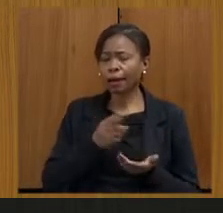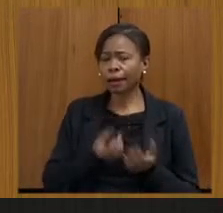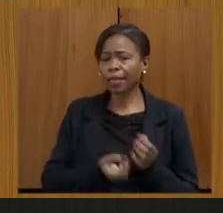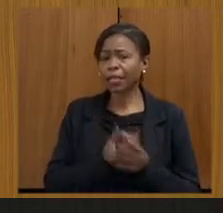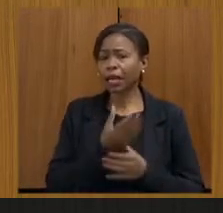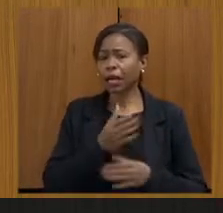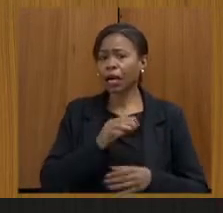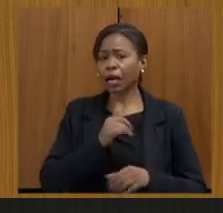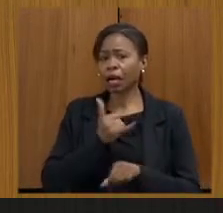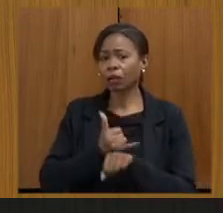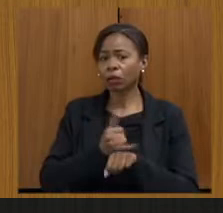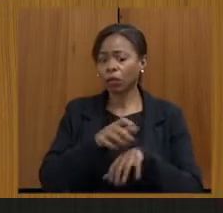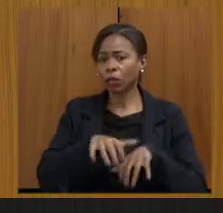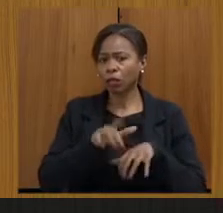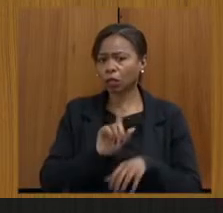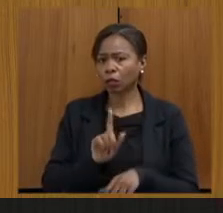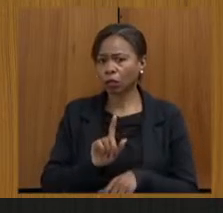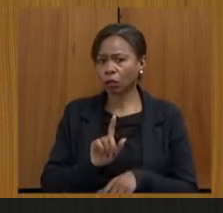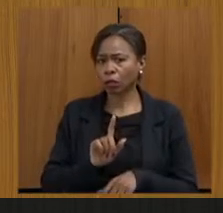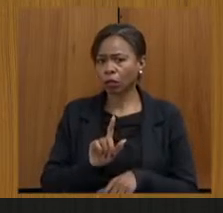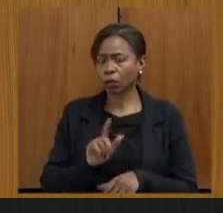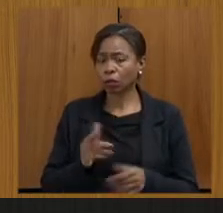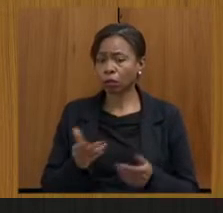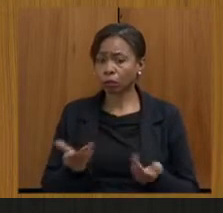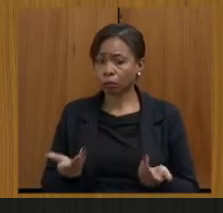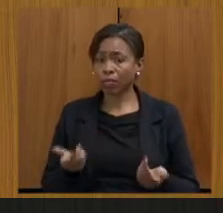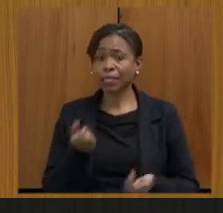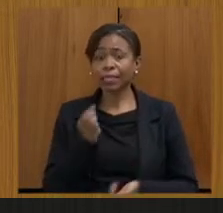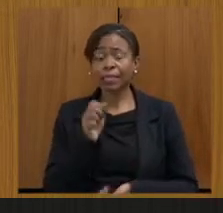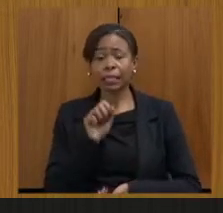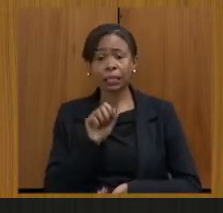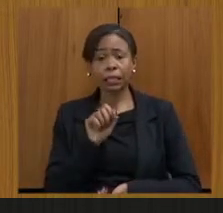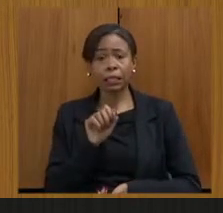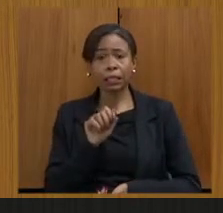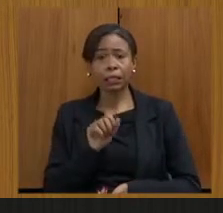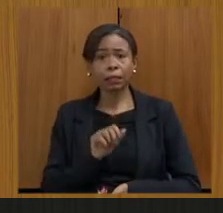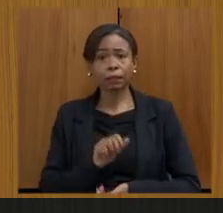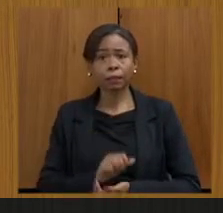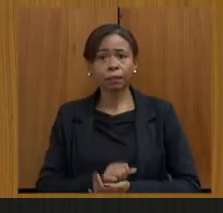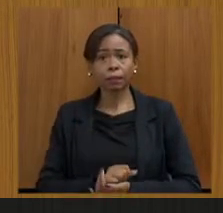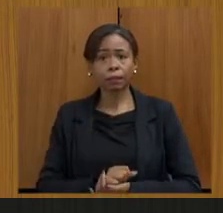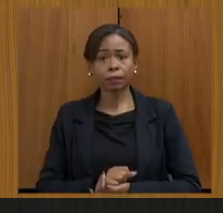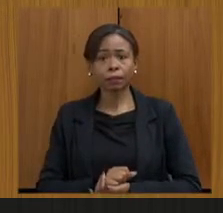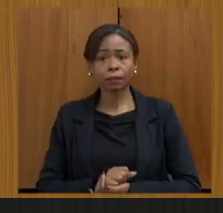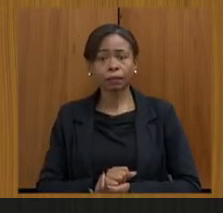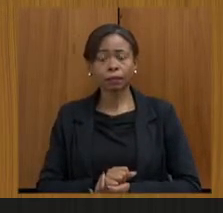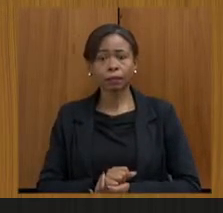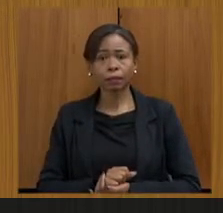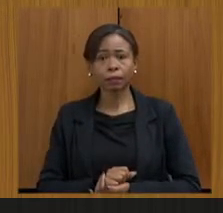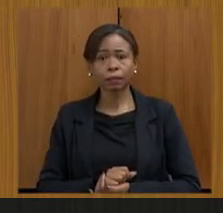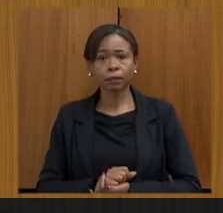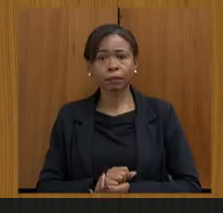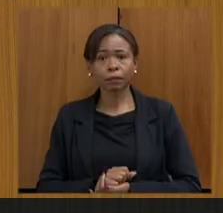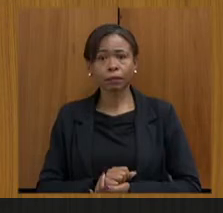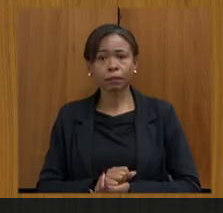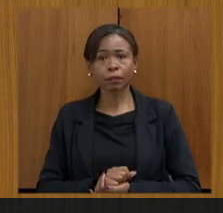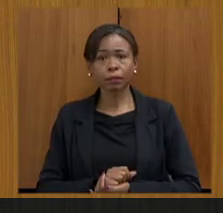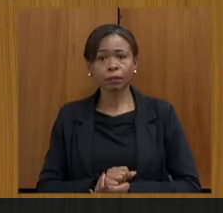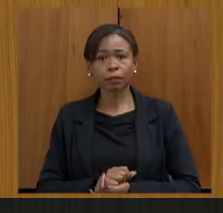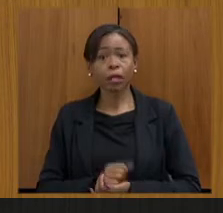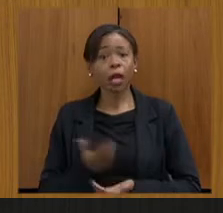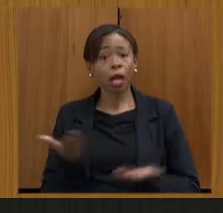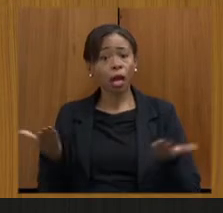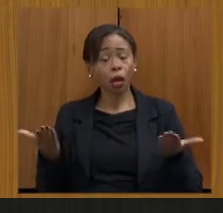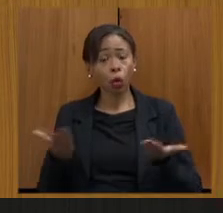Câmara Minerária do Copan. E a GUT? Acabei de verificar.